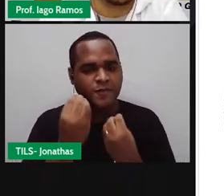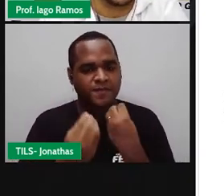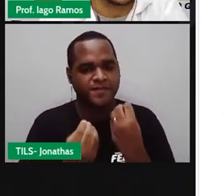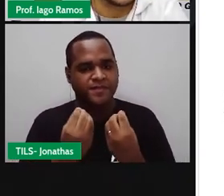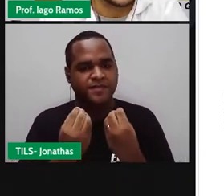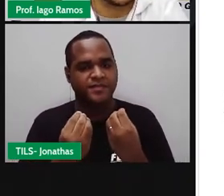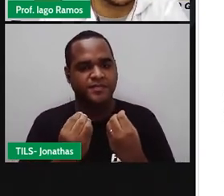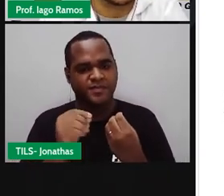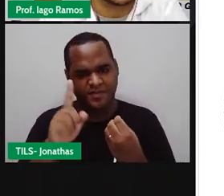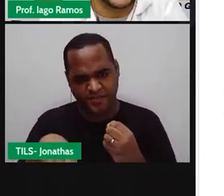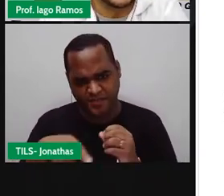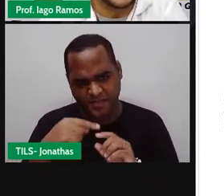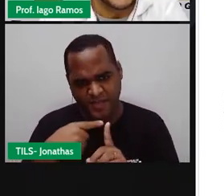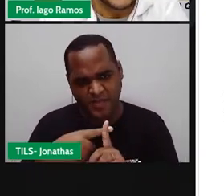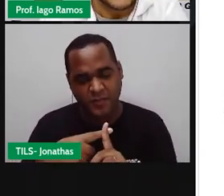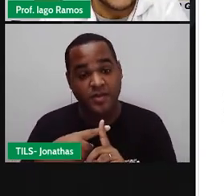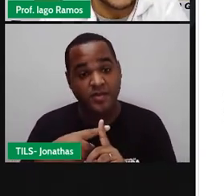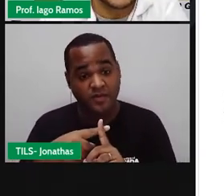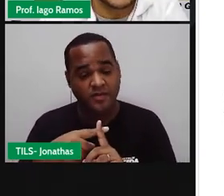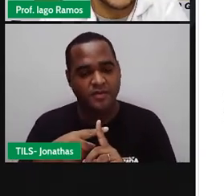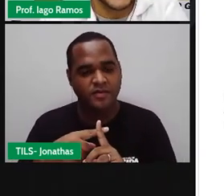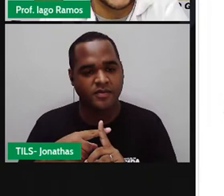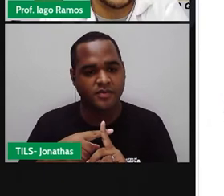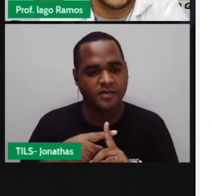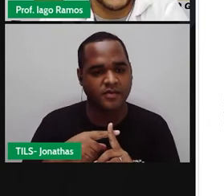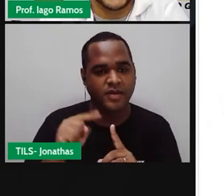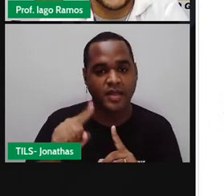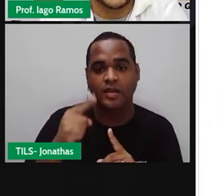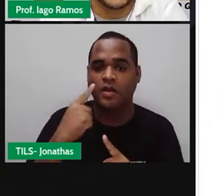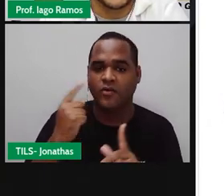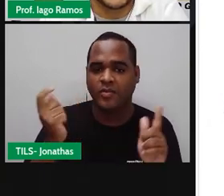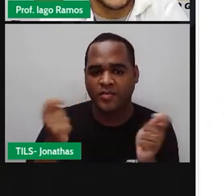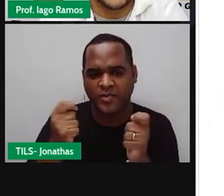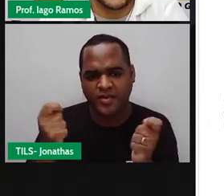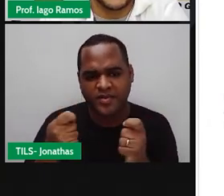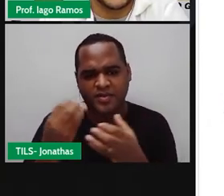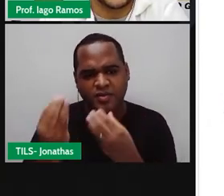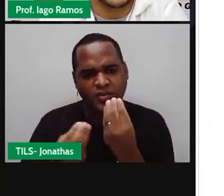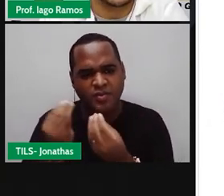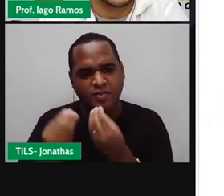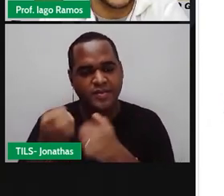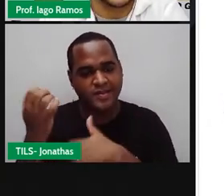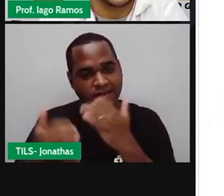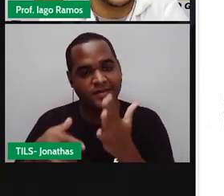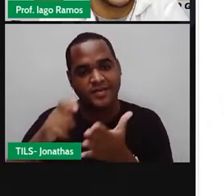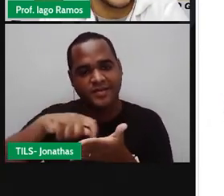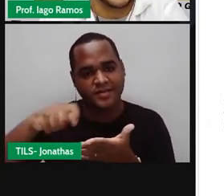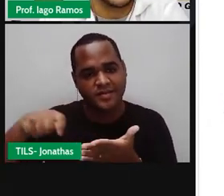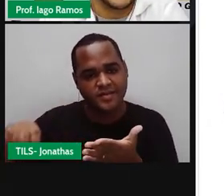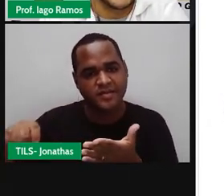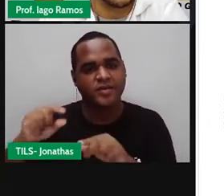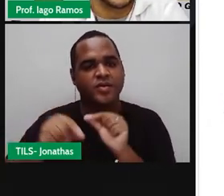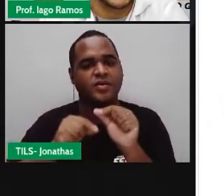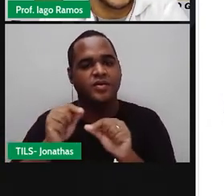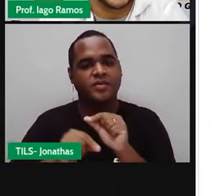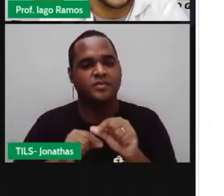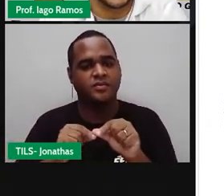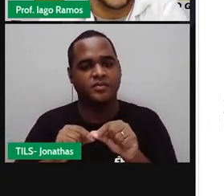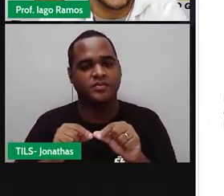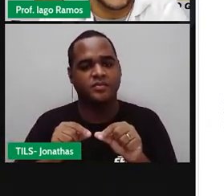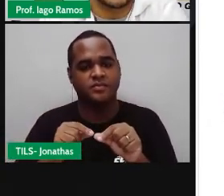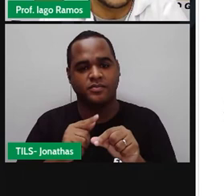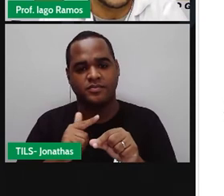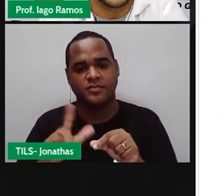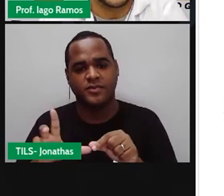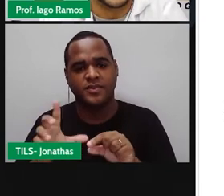Então, positivo, né? A gente poderia escrever ali, tá? Ou dar a resposta aqui em